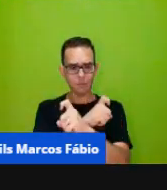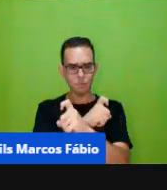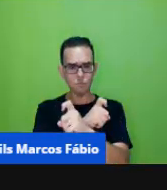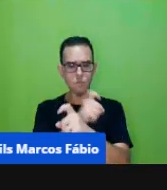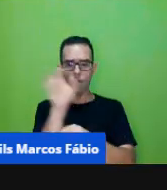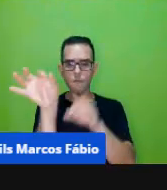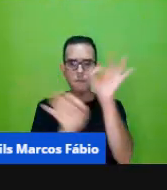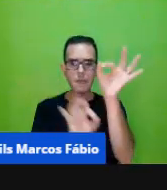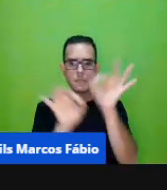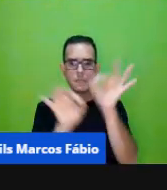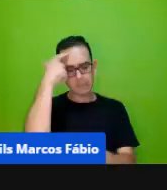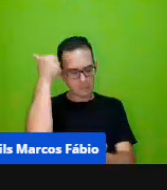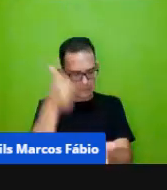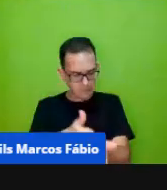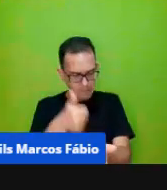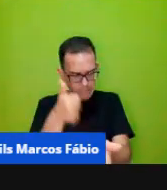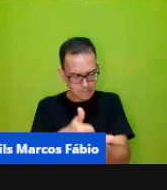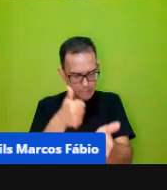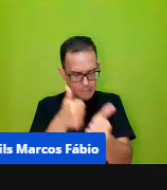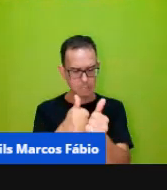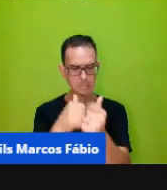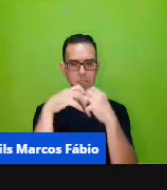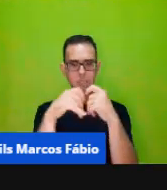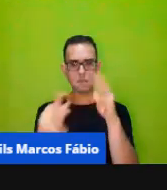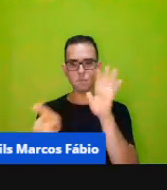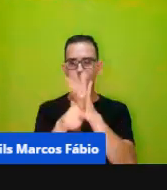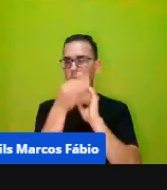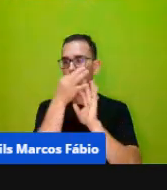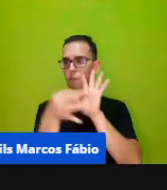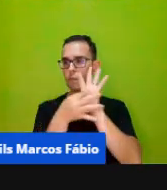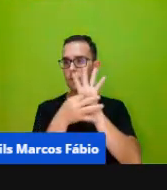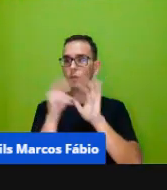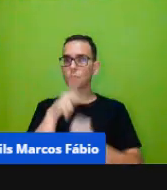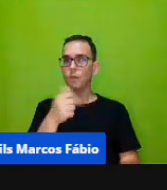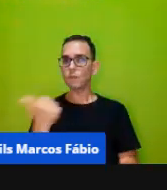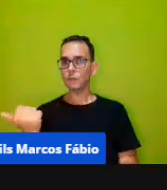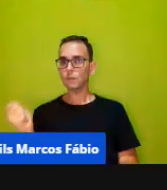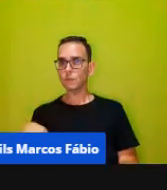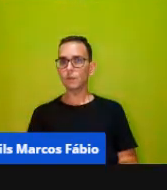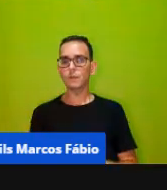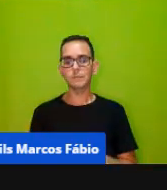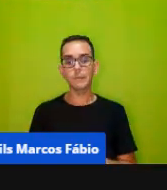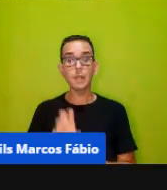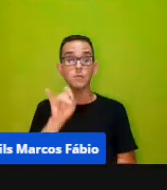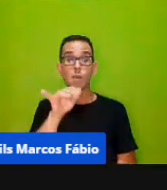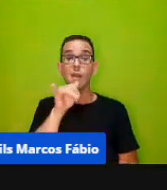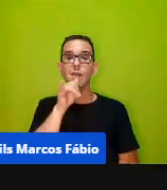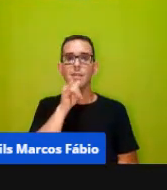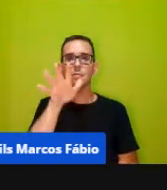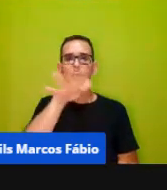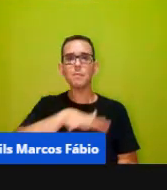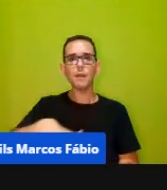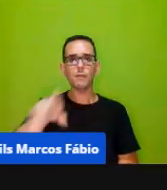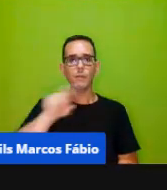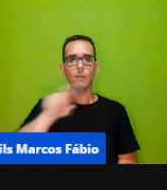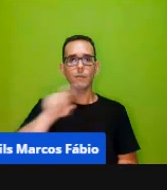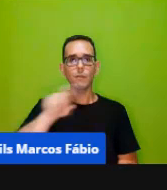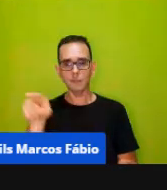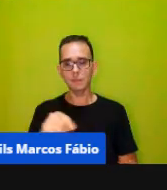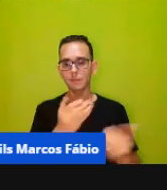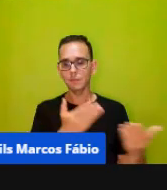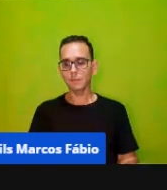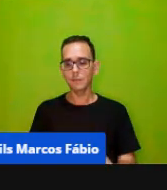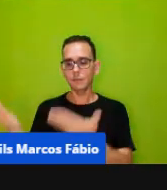-cabeça para deixar igual a proposta da professora ok são exemplos para vocês tá próximo por favor